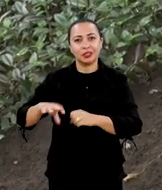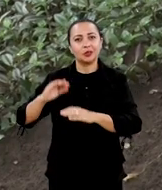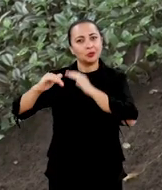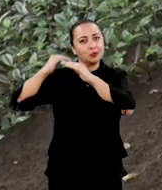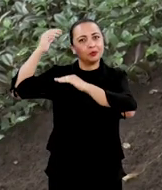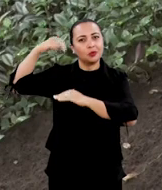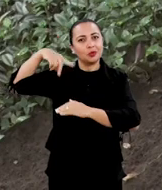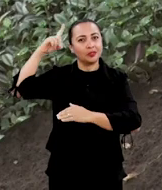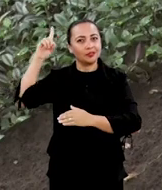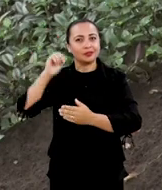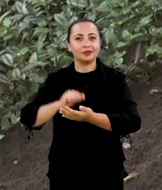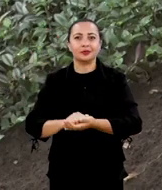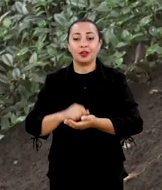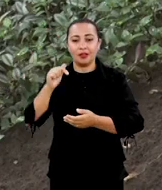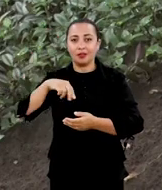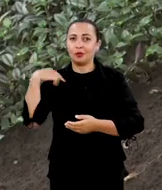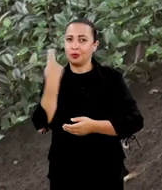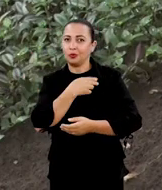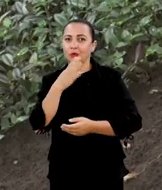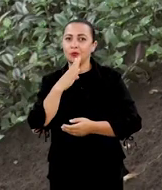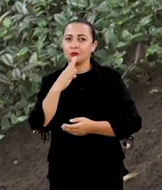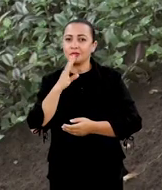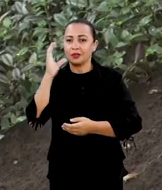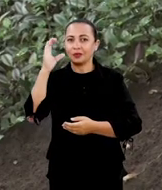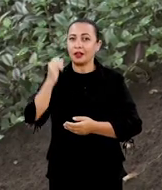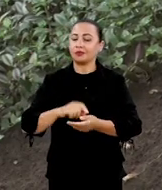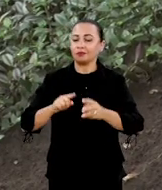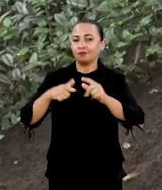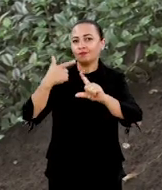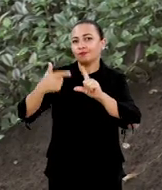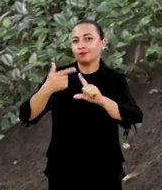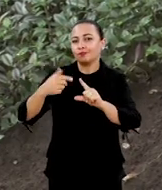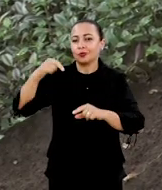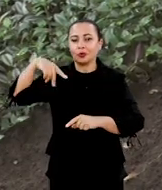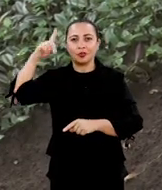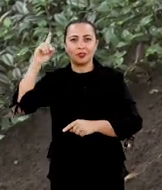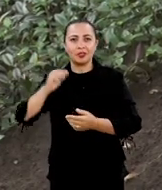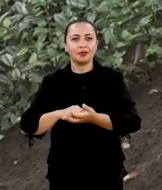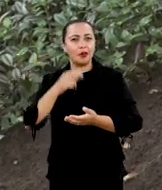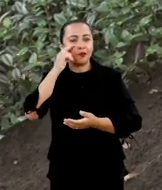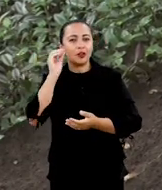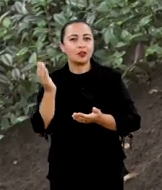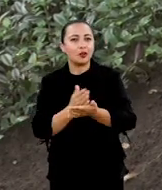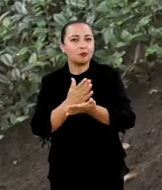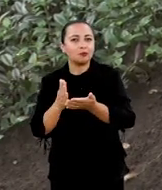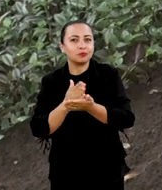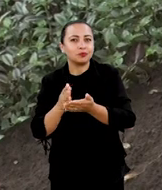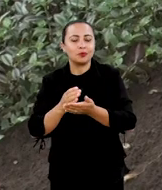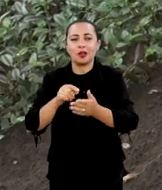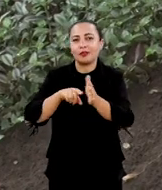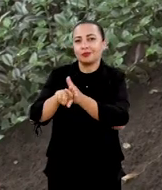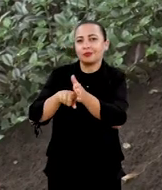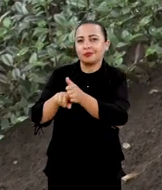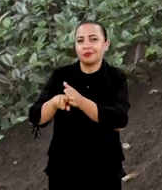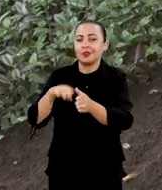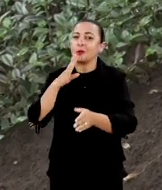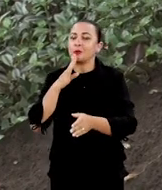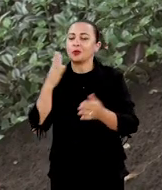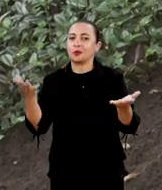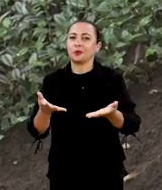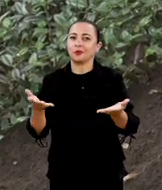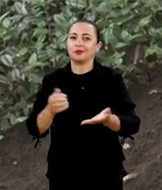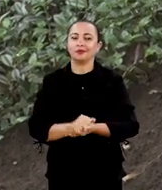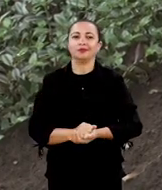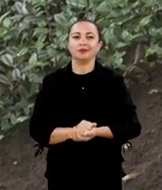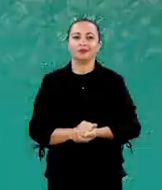de ensino superior nordestinas. Aqui a gente conhece a ciência que está sendo produzida no Nordeste. Veja agora algumas das pesquisas